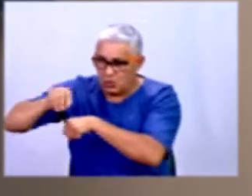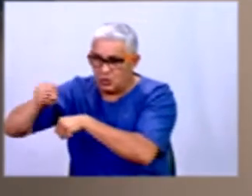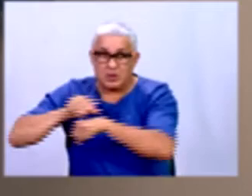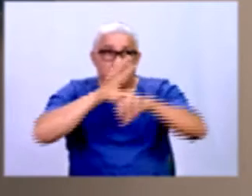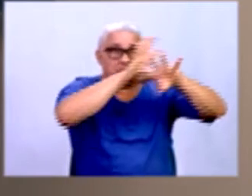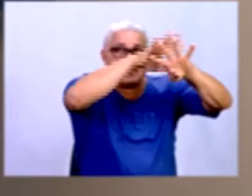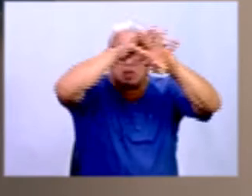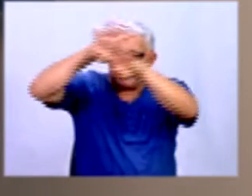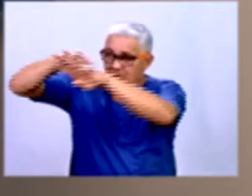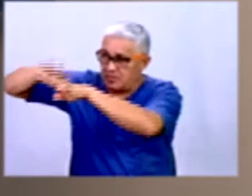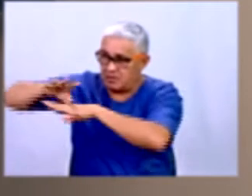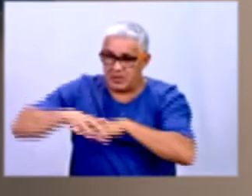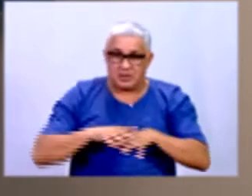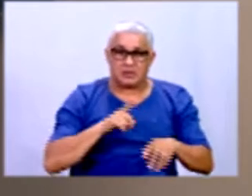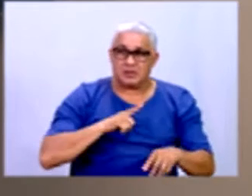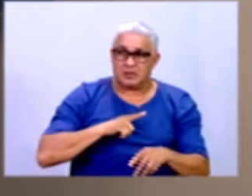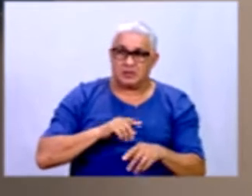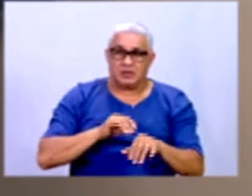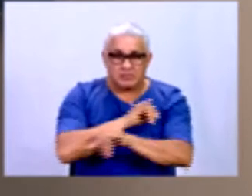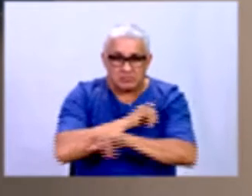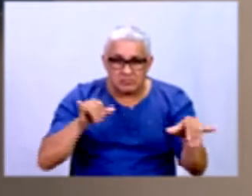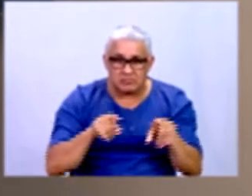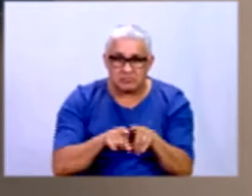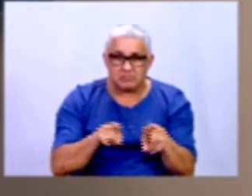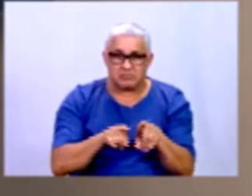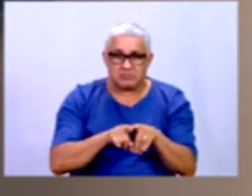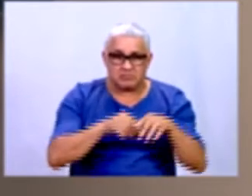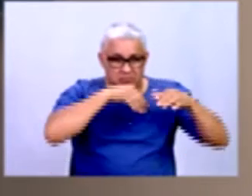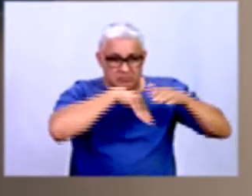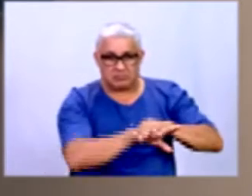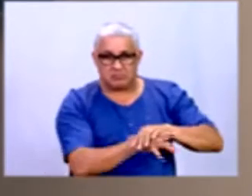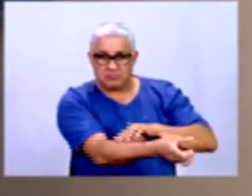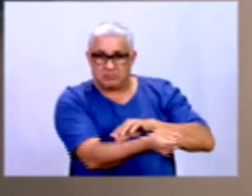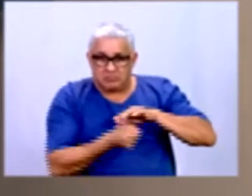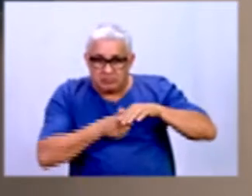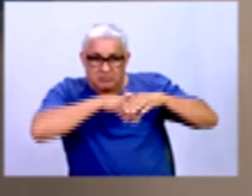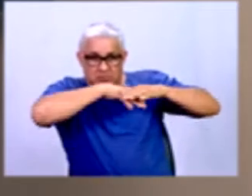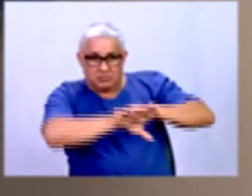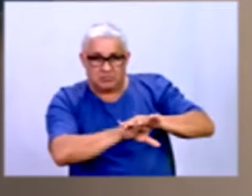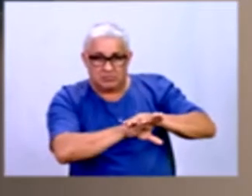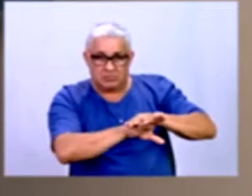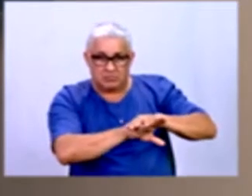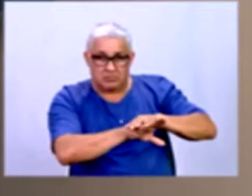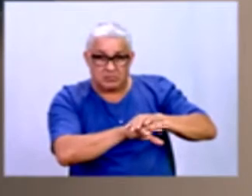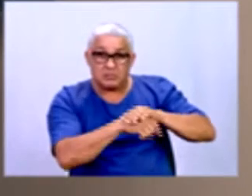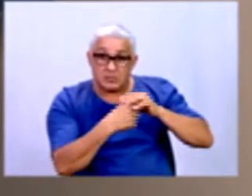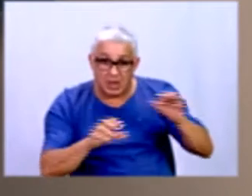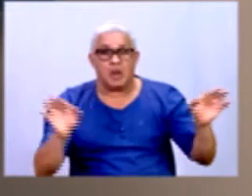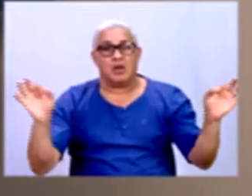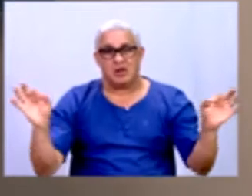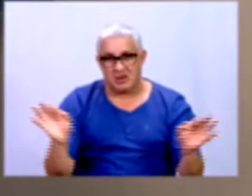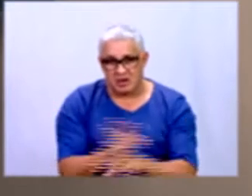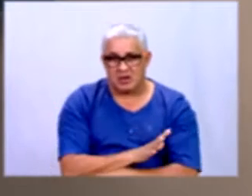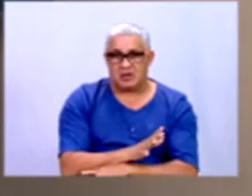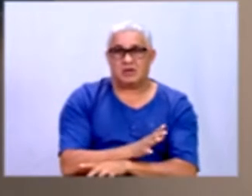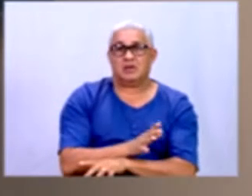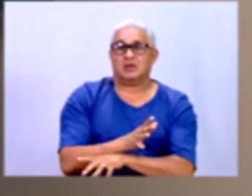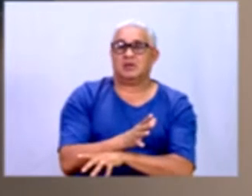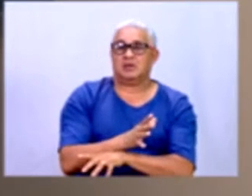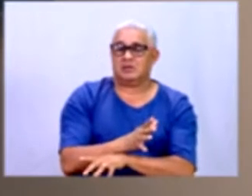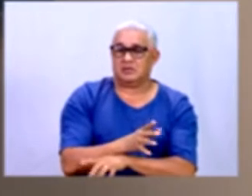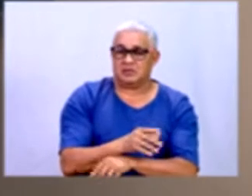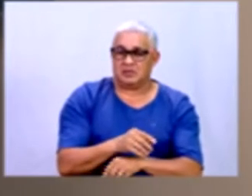vai ter aquelas informações e vai colocar na gaveta? Não, a não tem que colocar na gaveta, a gente tem que tirar as conclusões, e ó, isso aqui não está